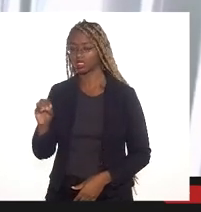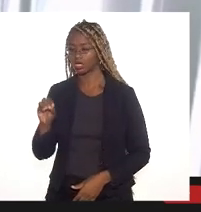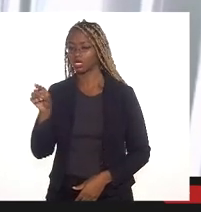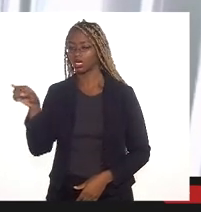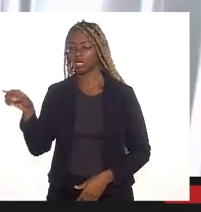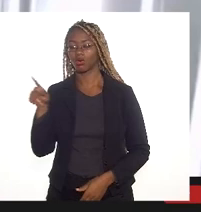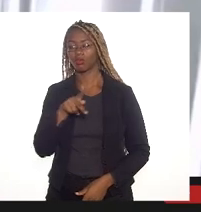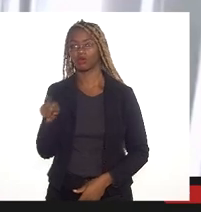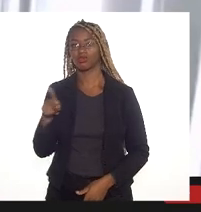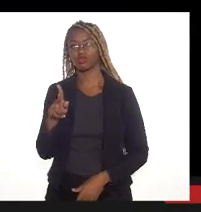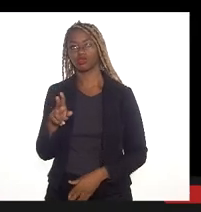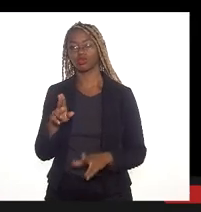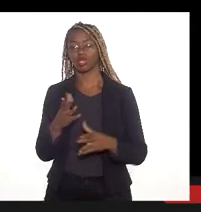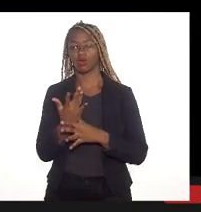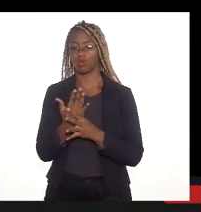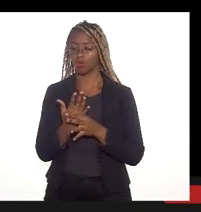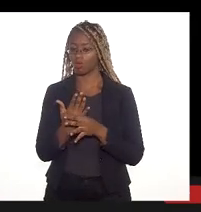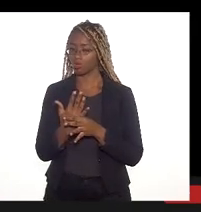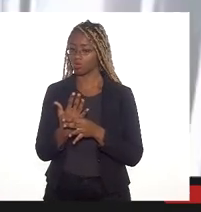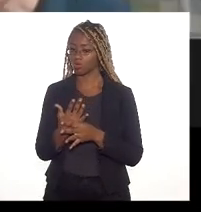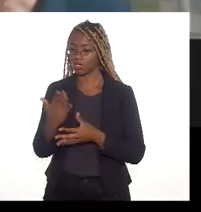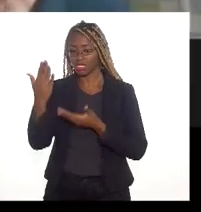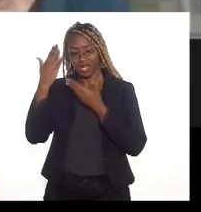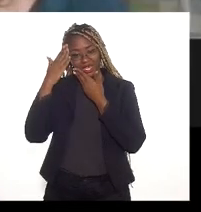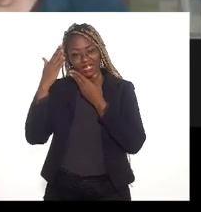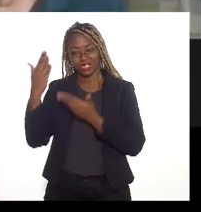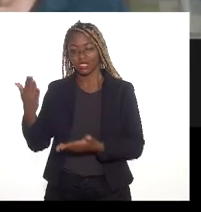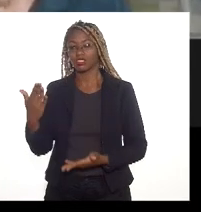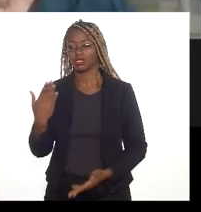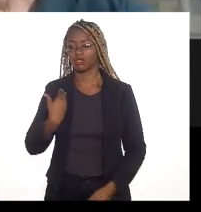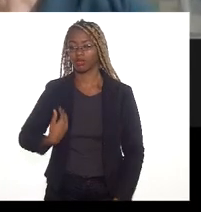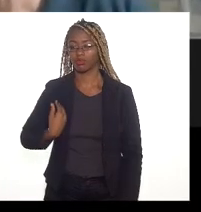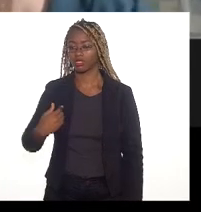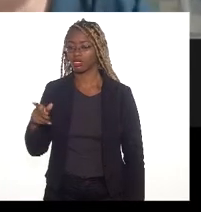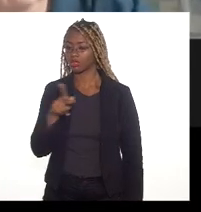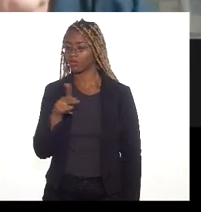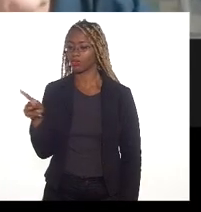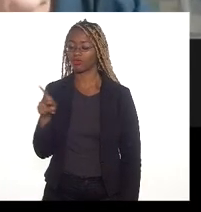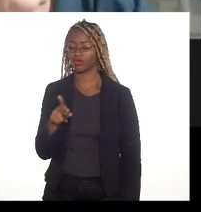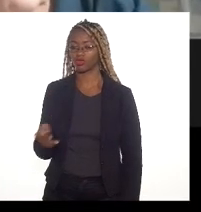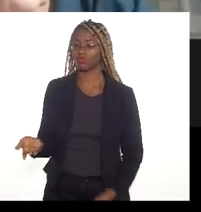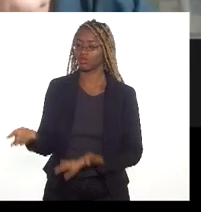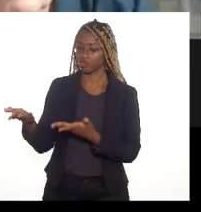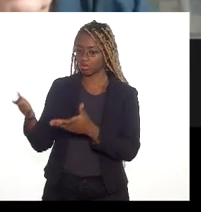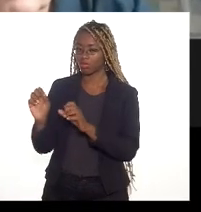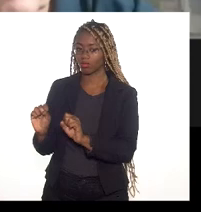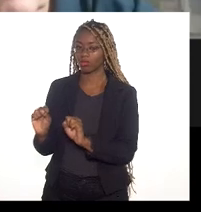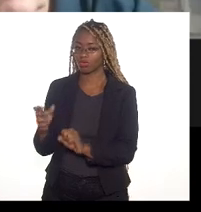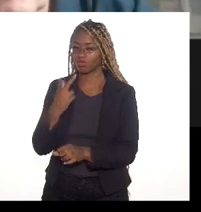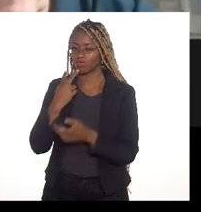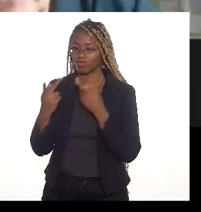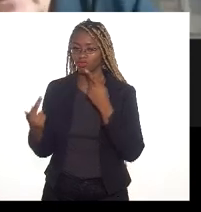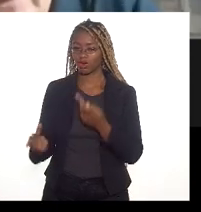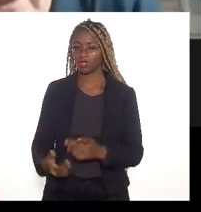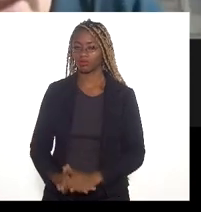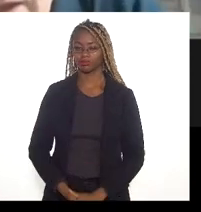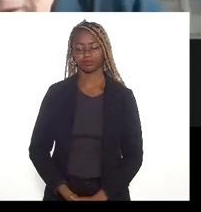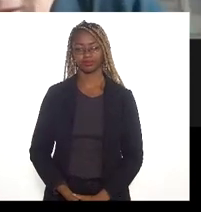professor da UERJ. Agradeço a sua presença, professor, e a palavra está com vossa senhoria.